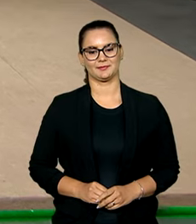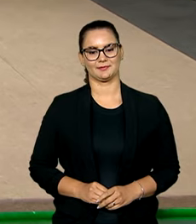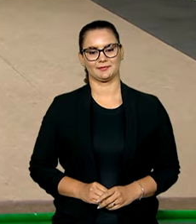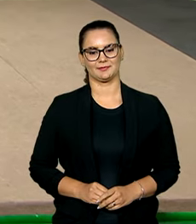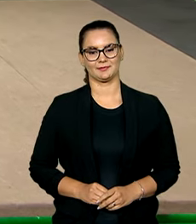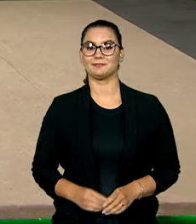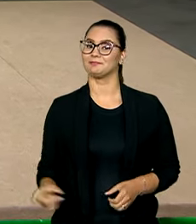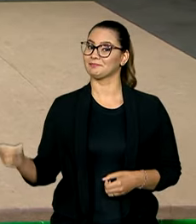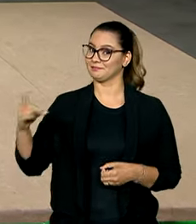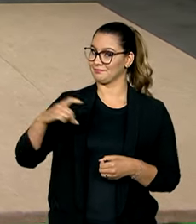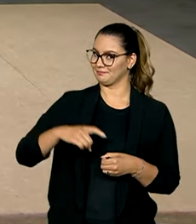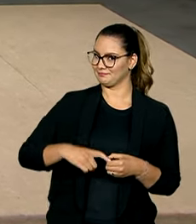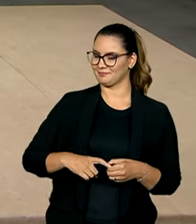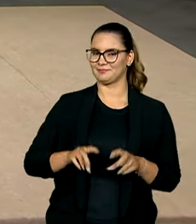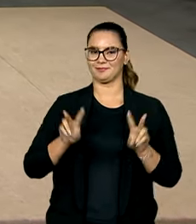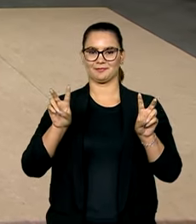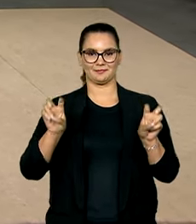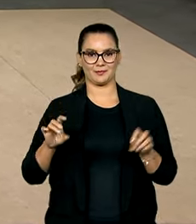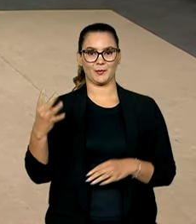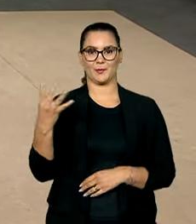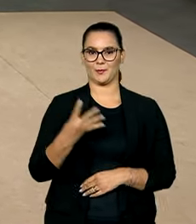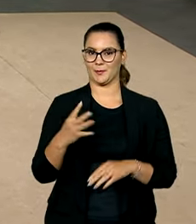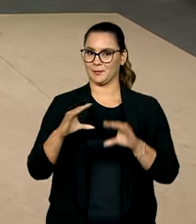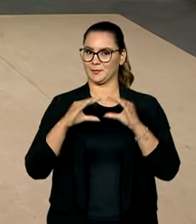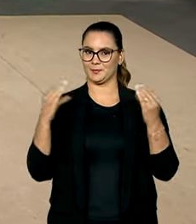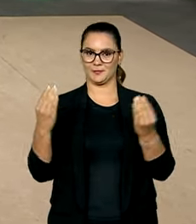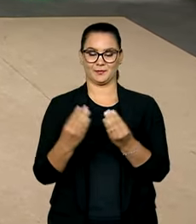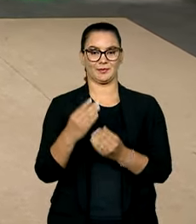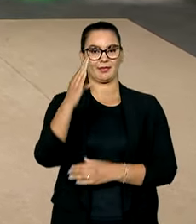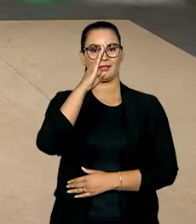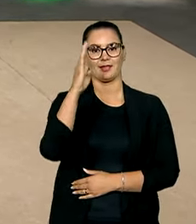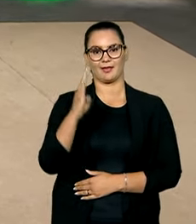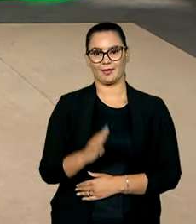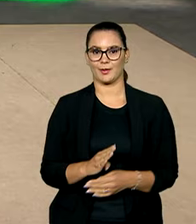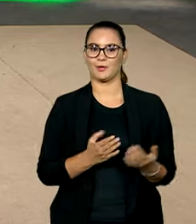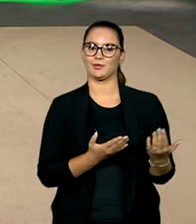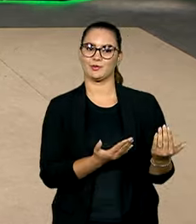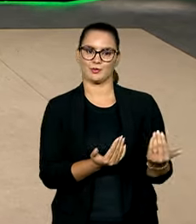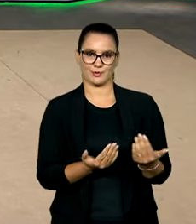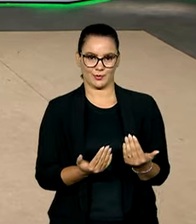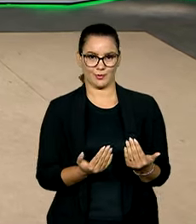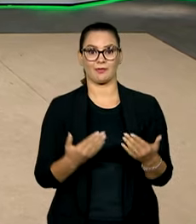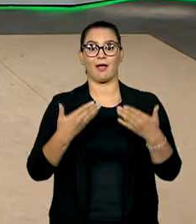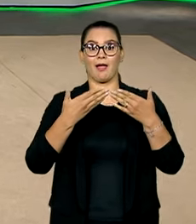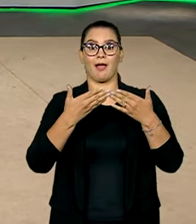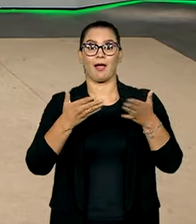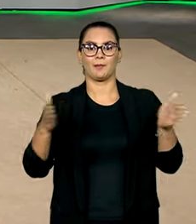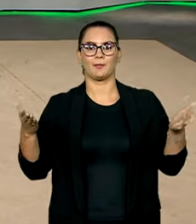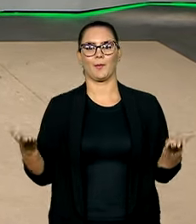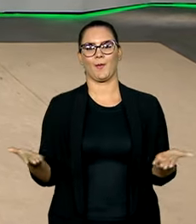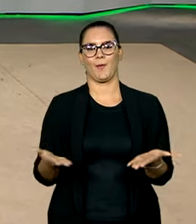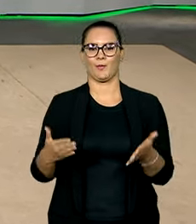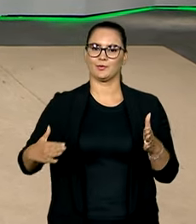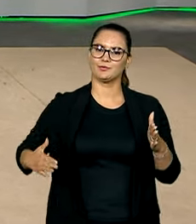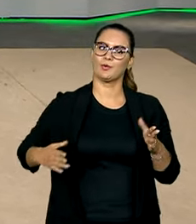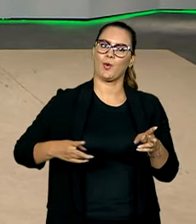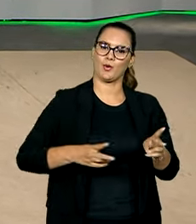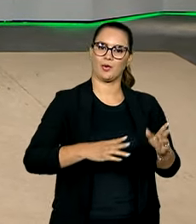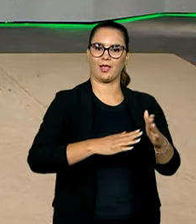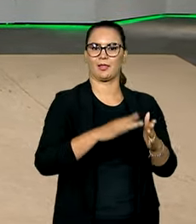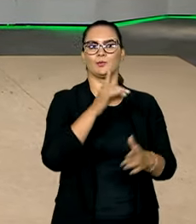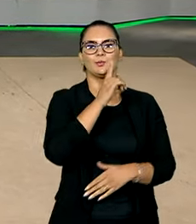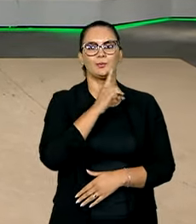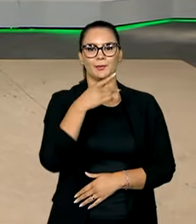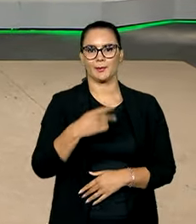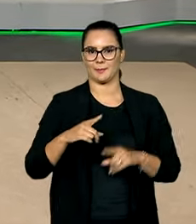Já estamos de volta e vamos falar sobre a quarta conferência nacional da juventude que foi aberta hoje e segue até domingo aqui em Brasília